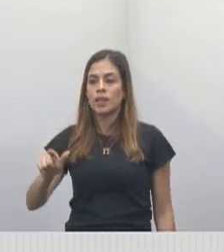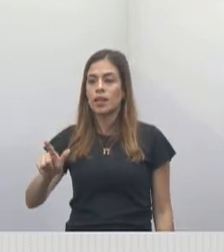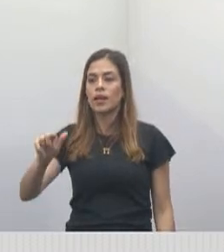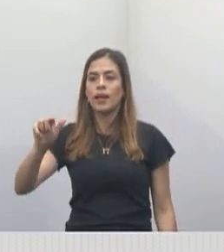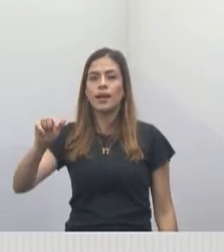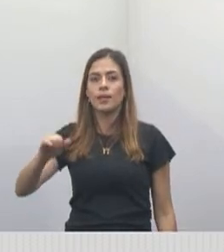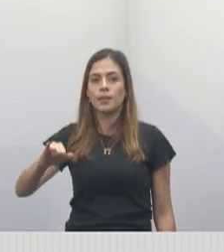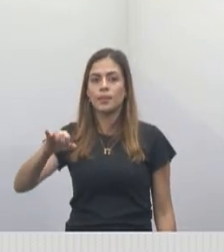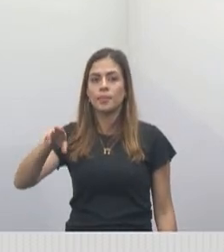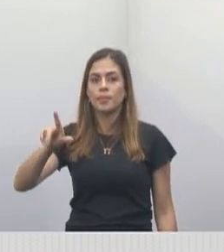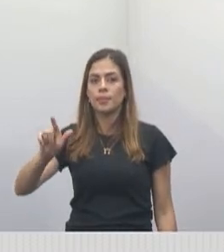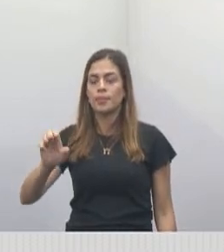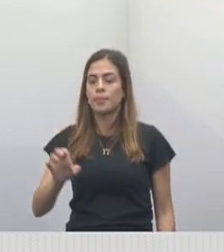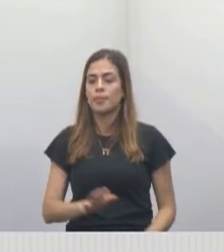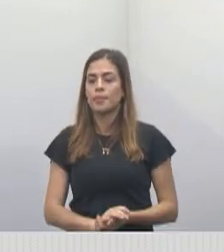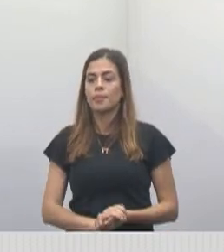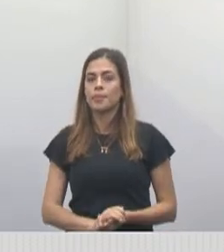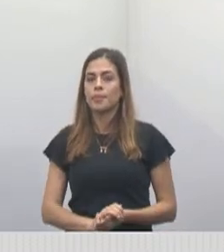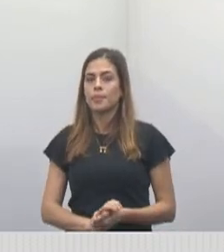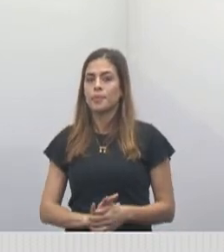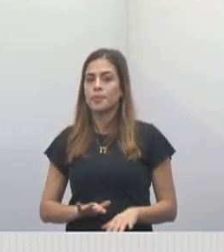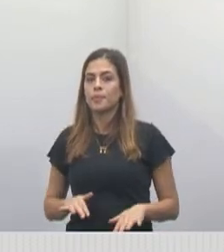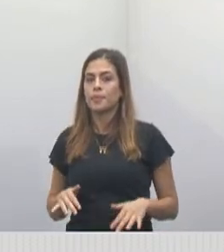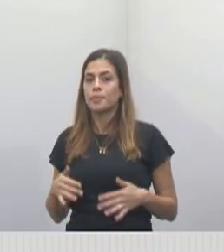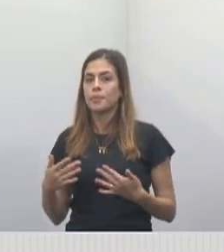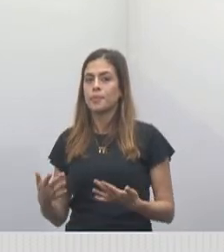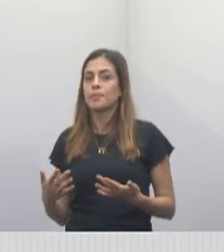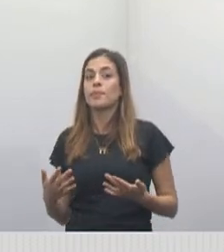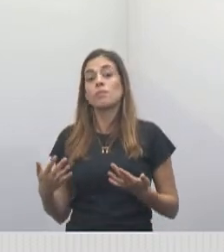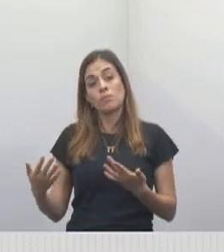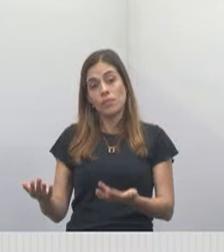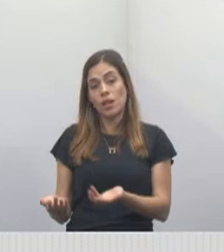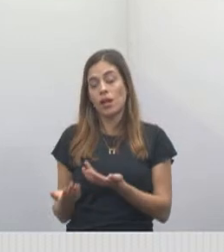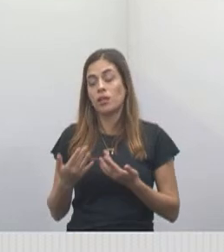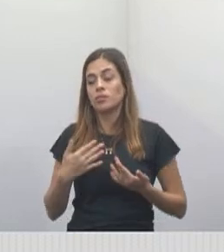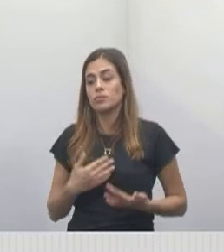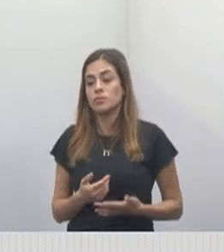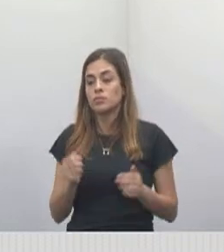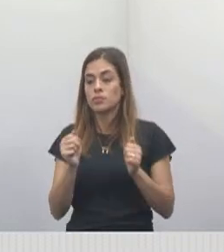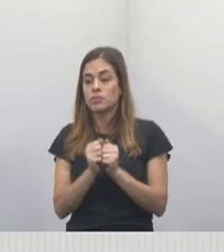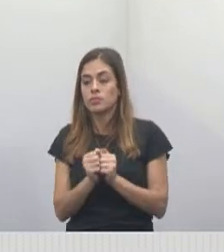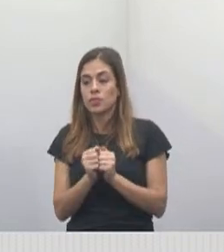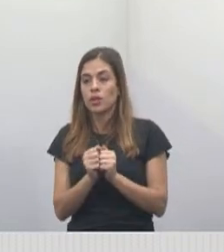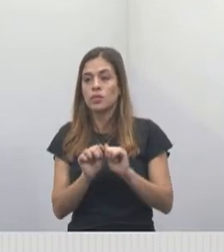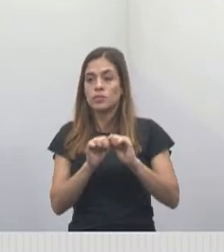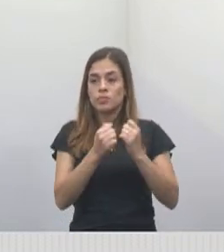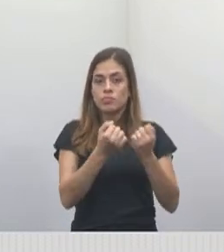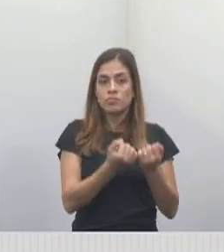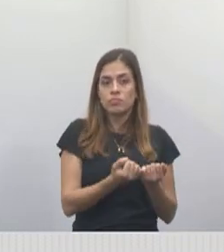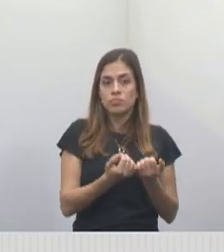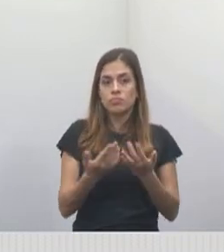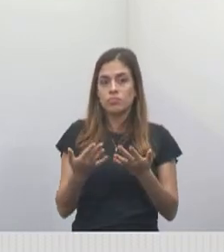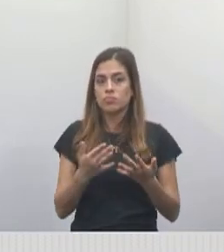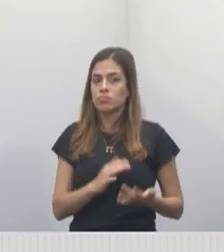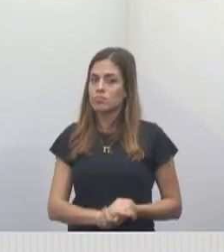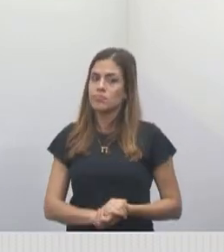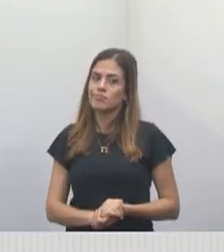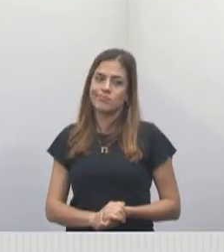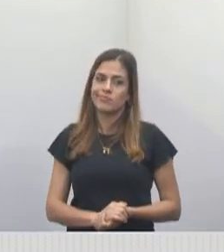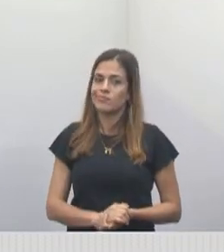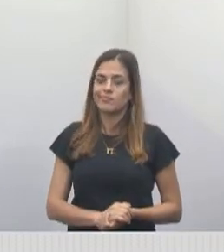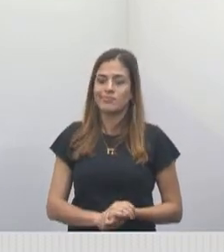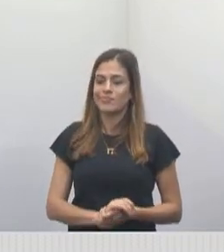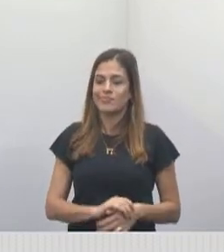junto à Prefeitura, junto a qualquer entidade, a qualquer órgão, instituição que seja, para a gente ajudar